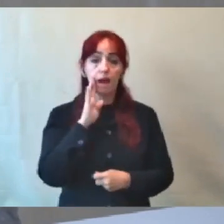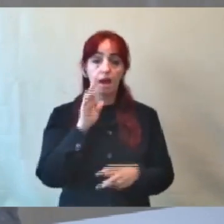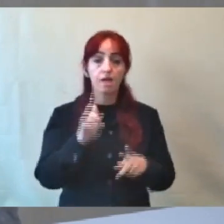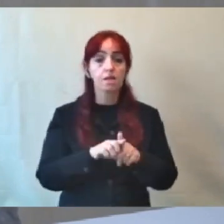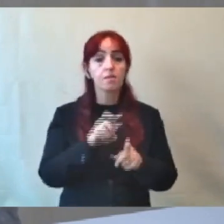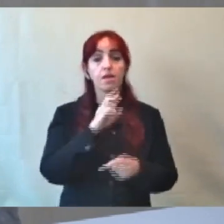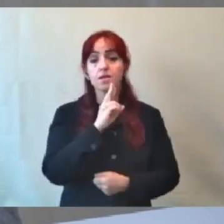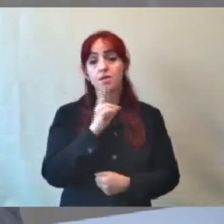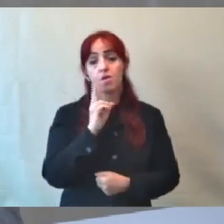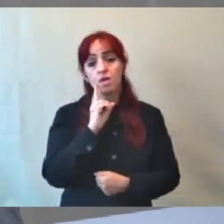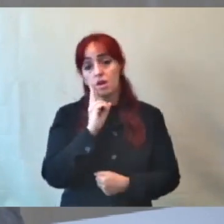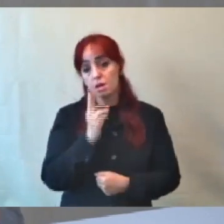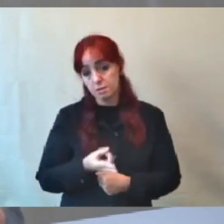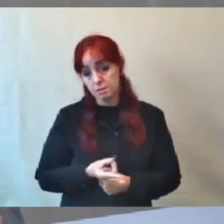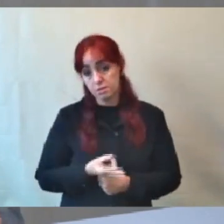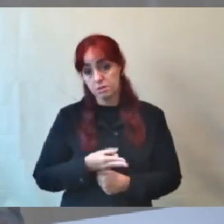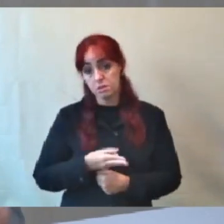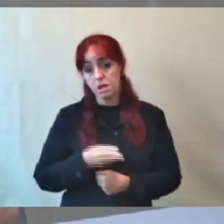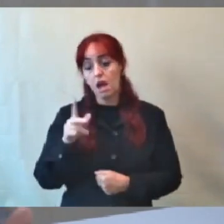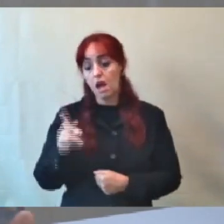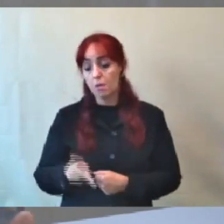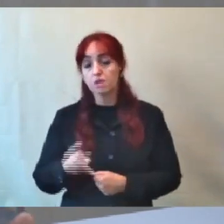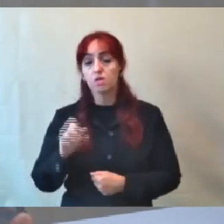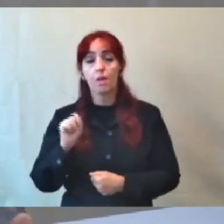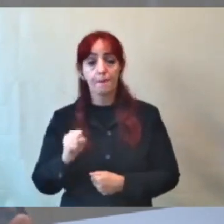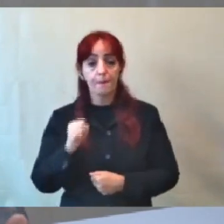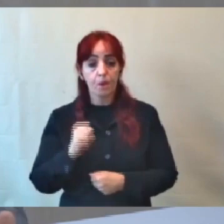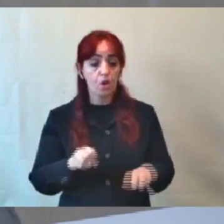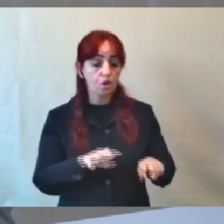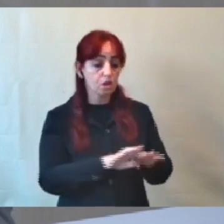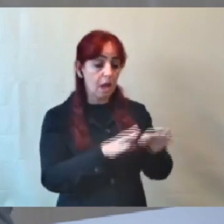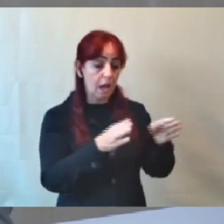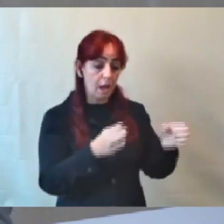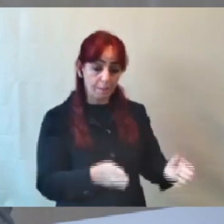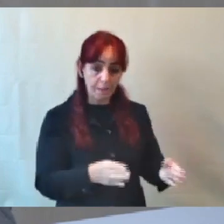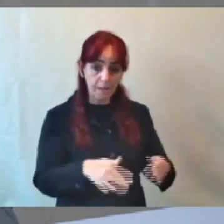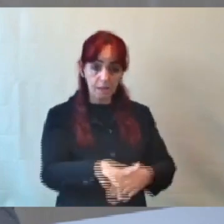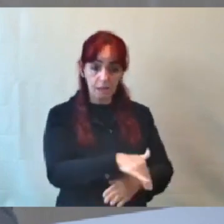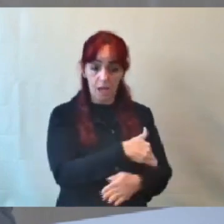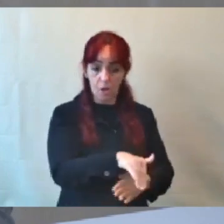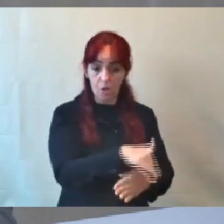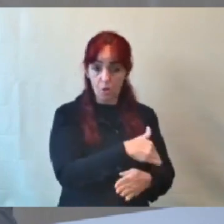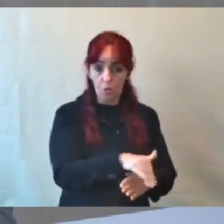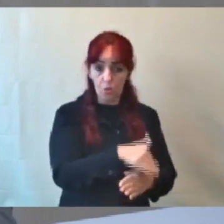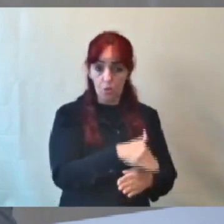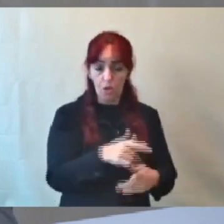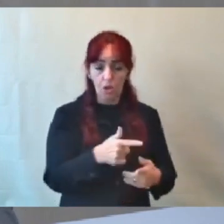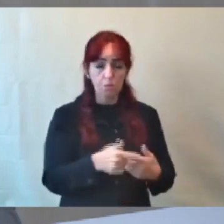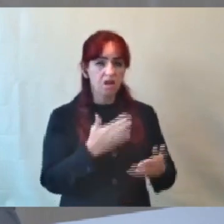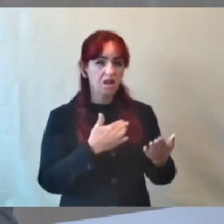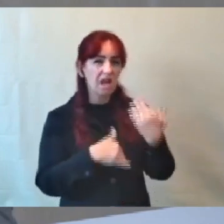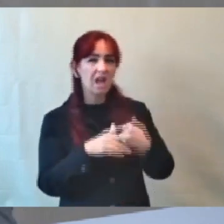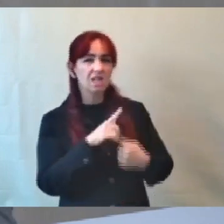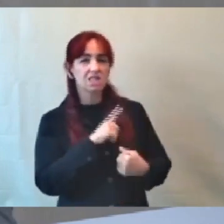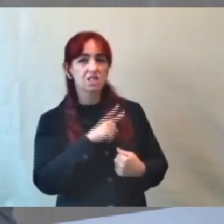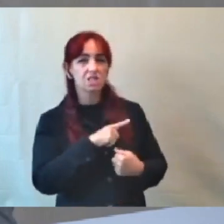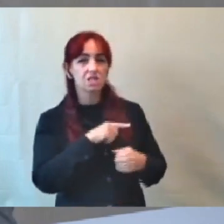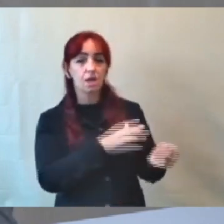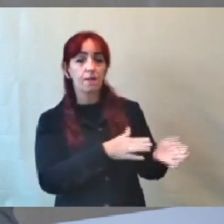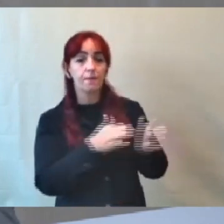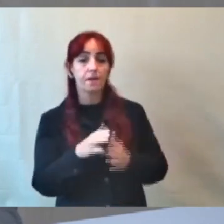qual você pode pôr as mesas na calçada, que, na época, era de um período de até 11 horas, aproximadamente.